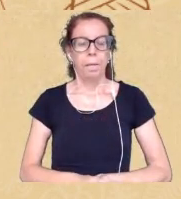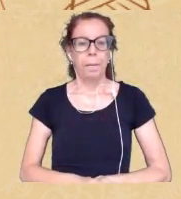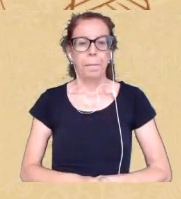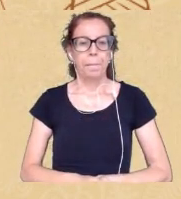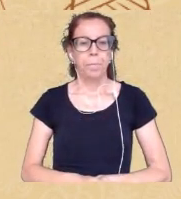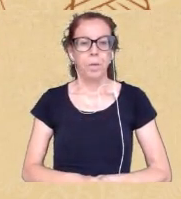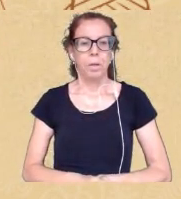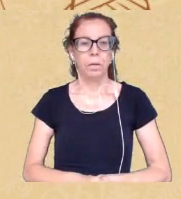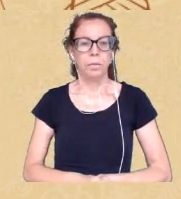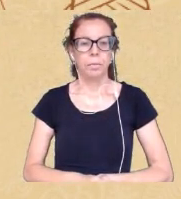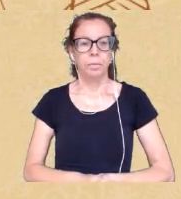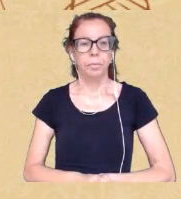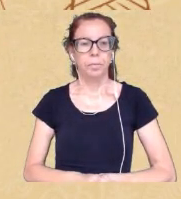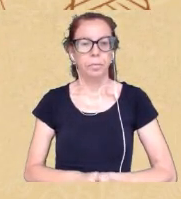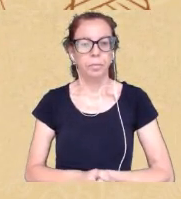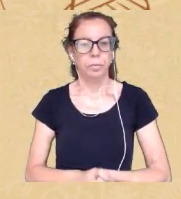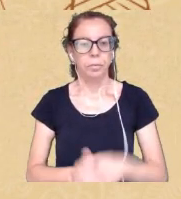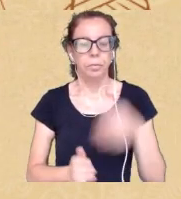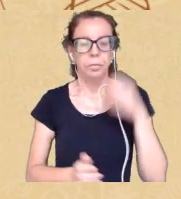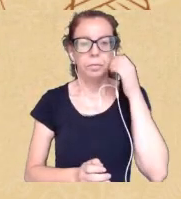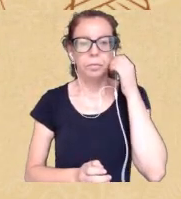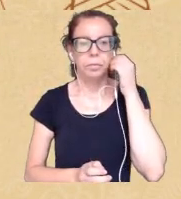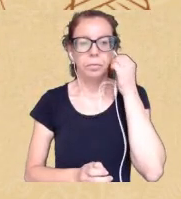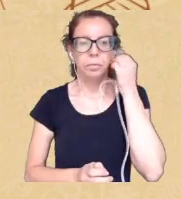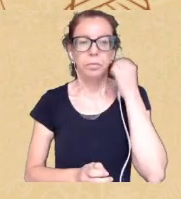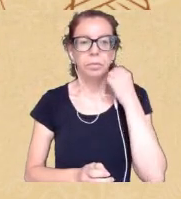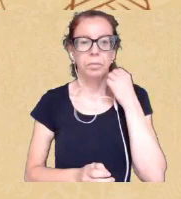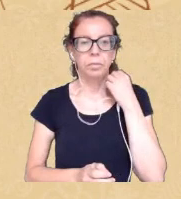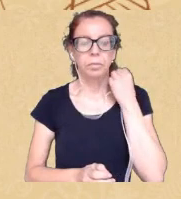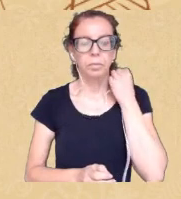Geni você quer começar